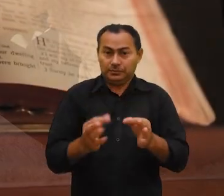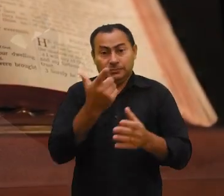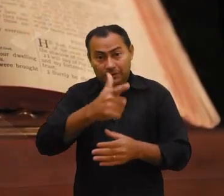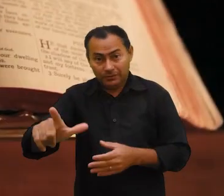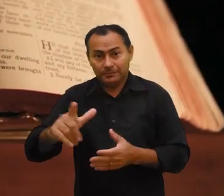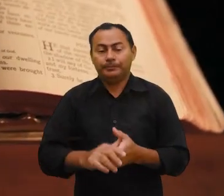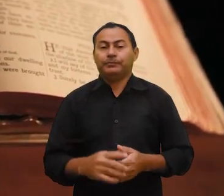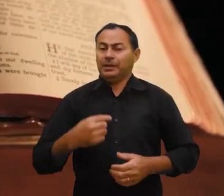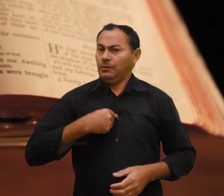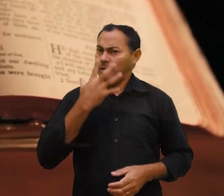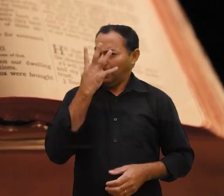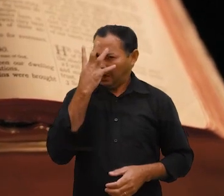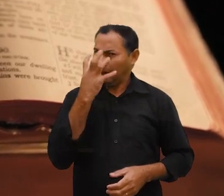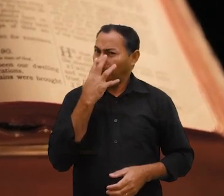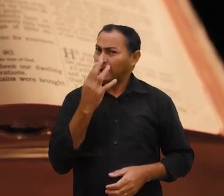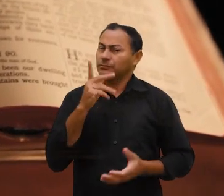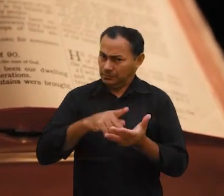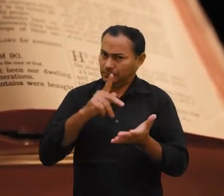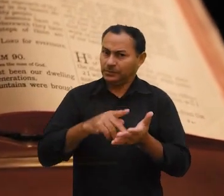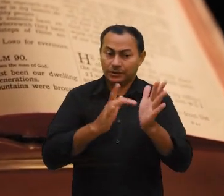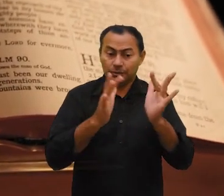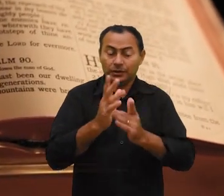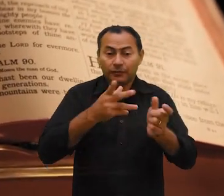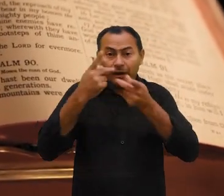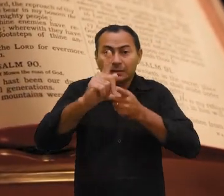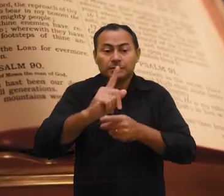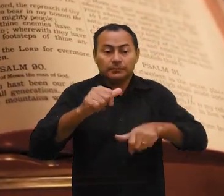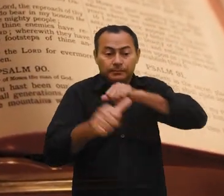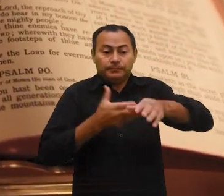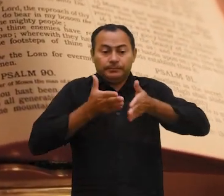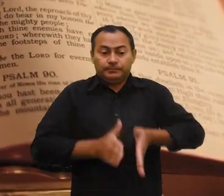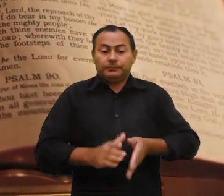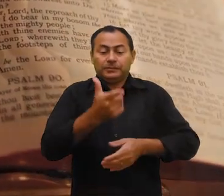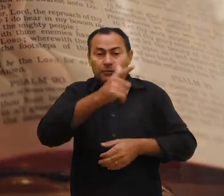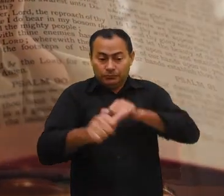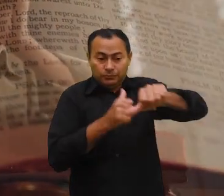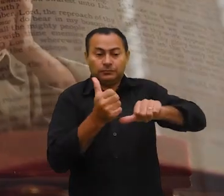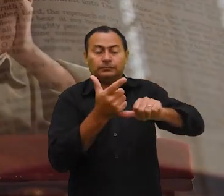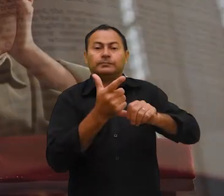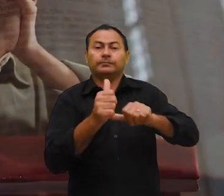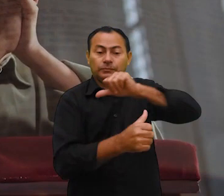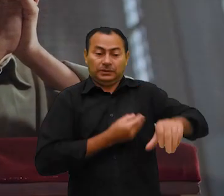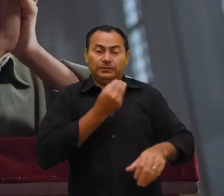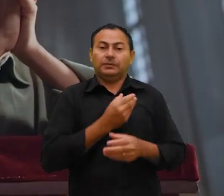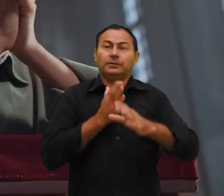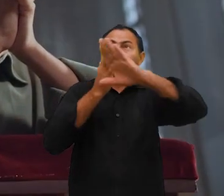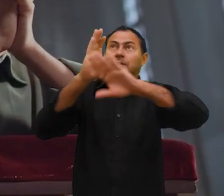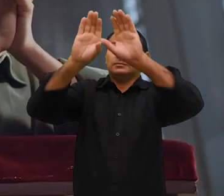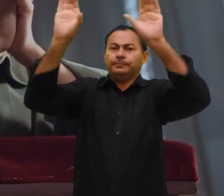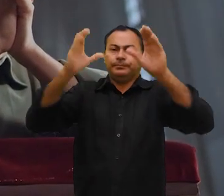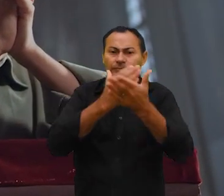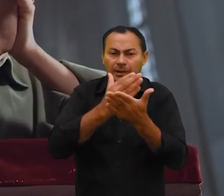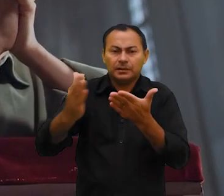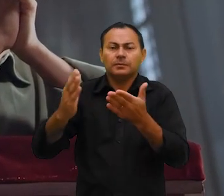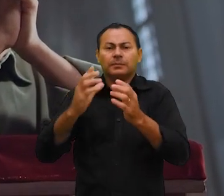Agora, sinceramente, eu não acho que Jesus tenha dito que se você não nascer de novo, não irá para o céu. Conforme comentamos quando